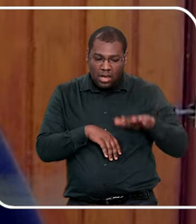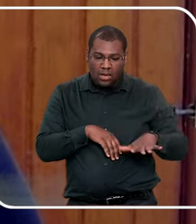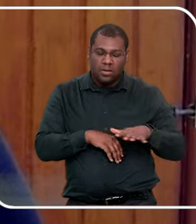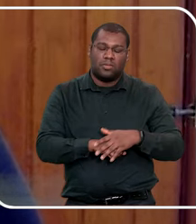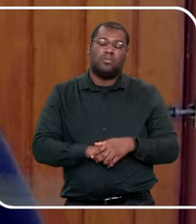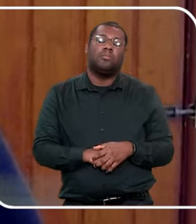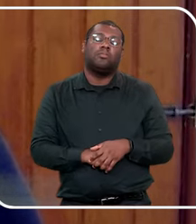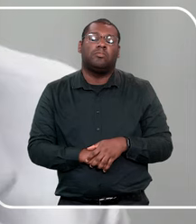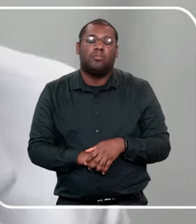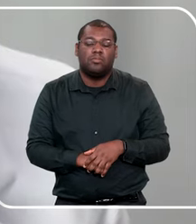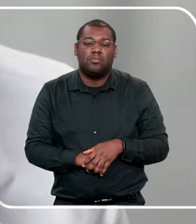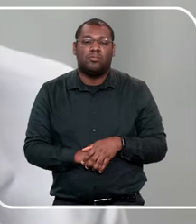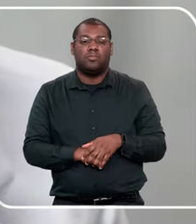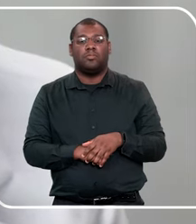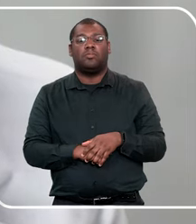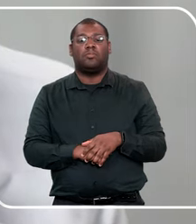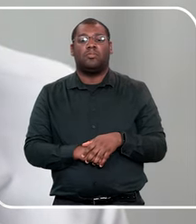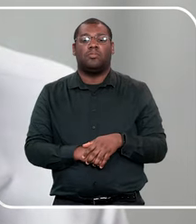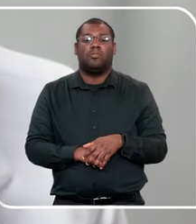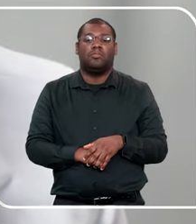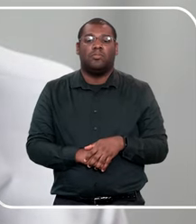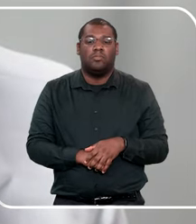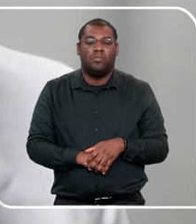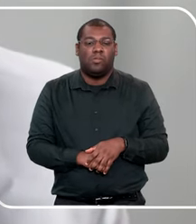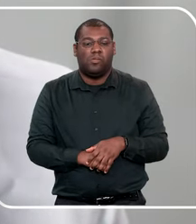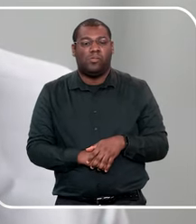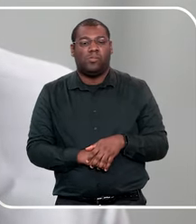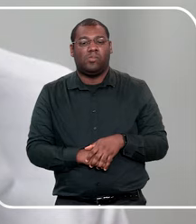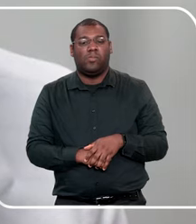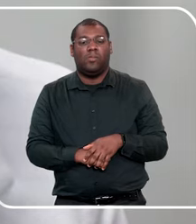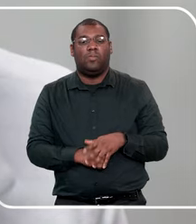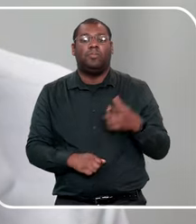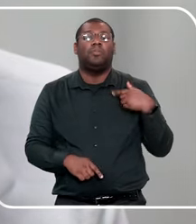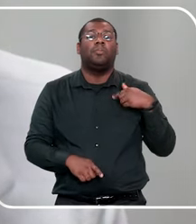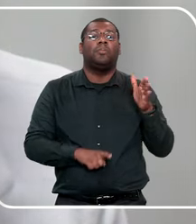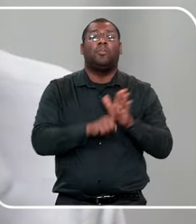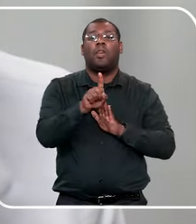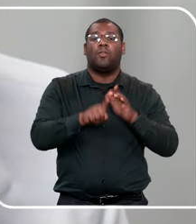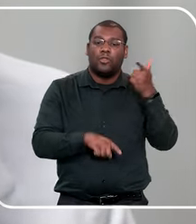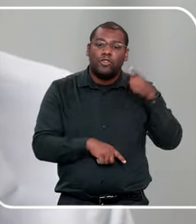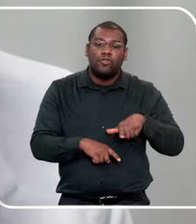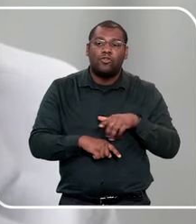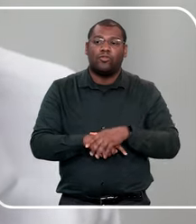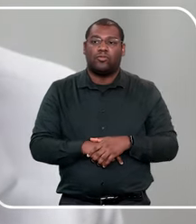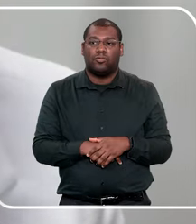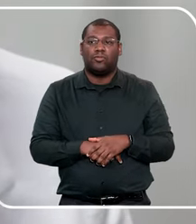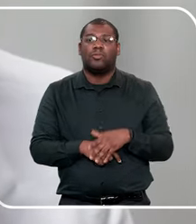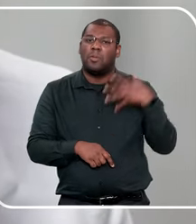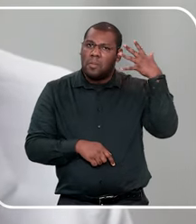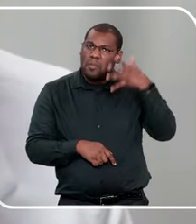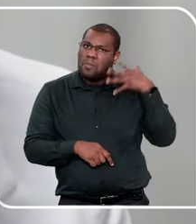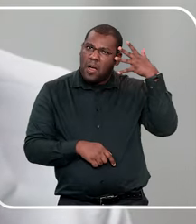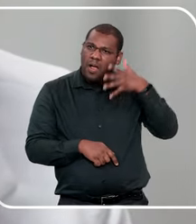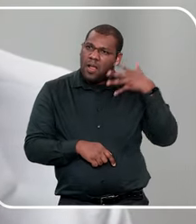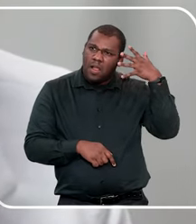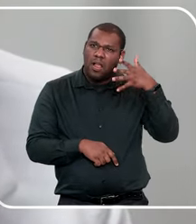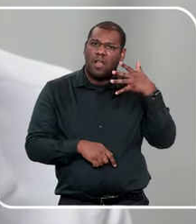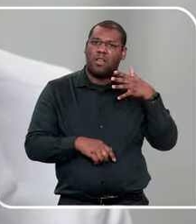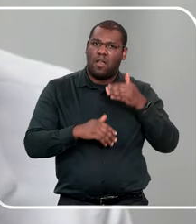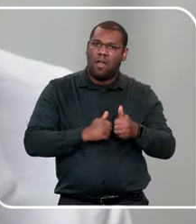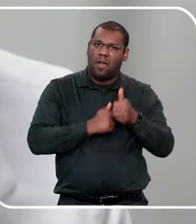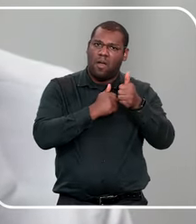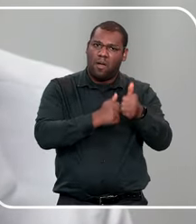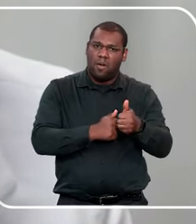Tá fechado. E aí, puxando o gancho dessa, dessa sua explicação, vou fazer outra pergunta aqui, ouvindo a palestra e as características